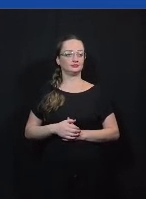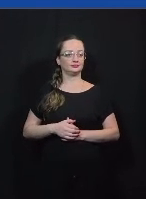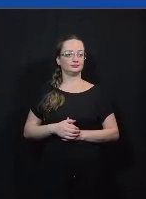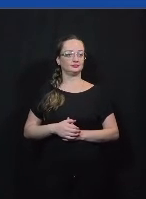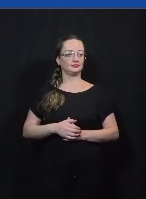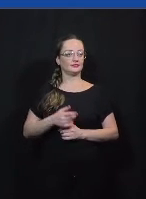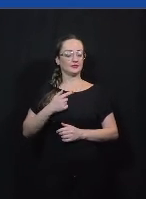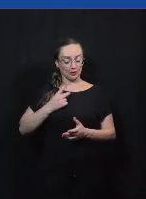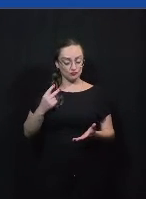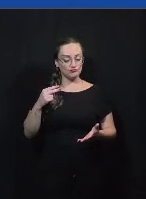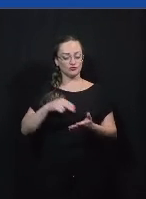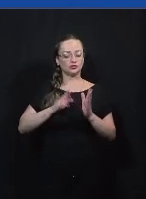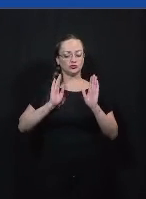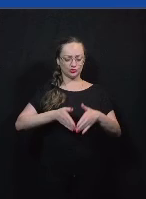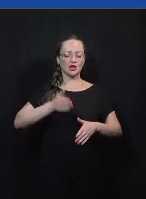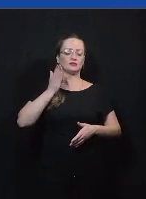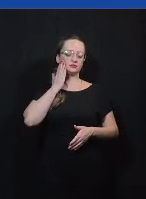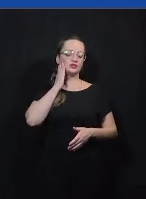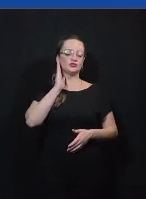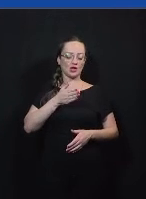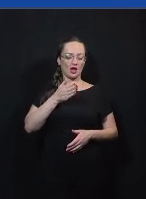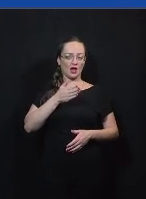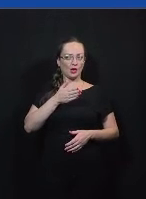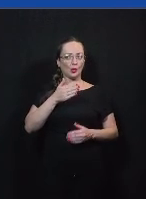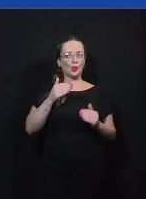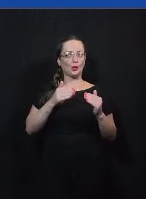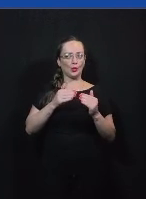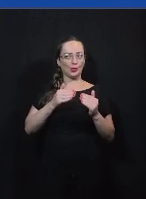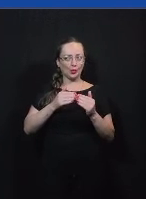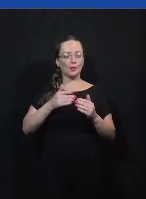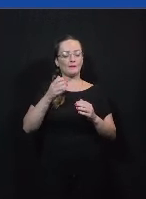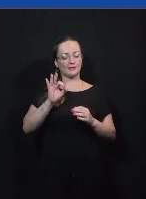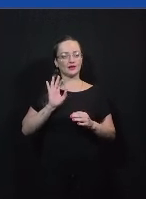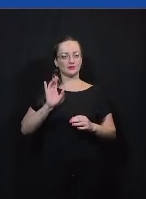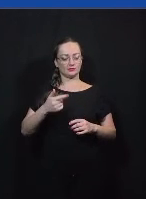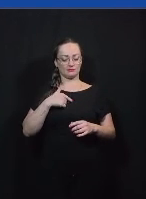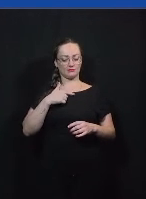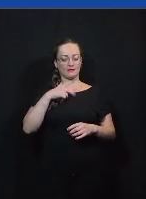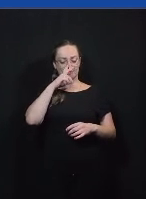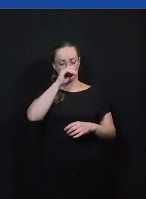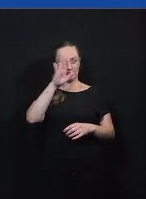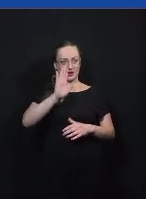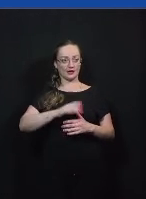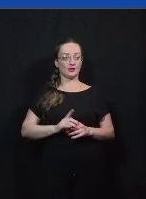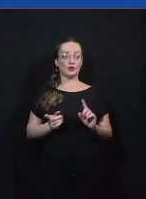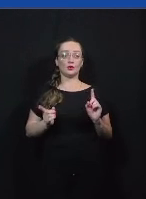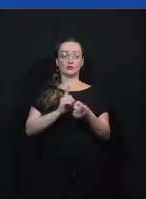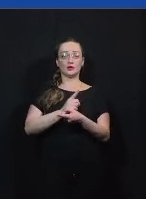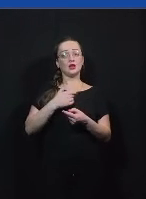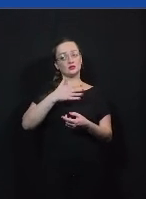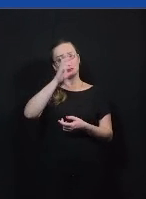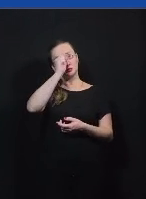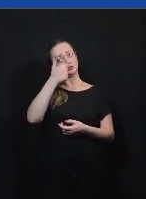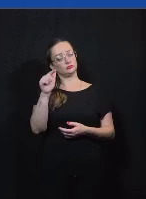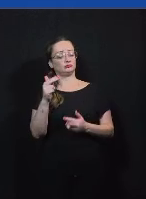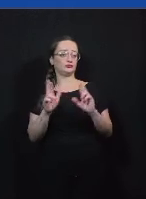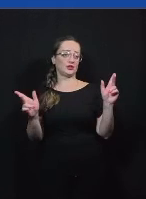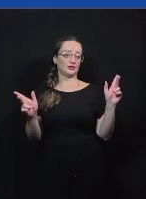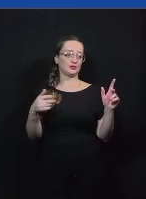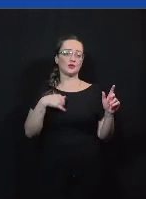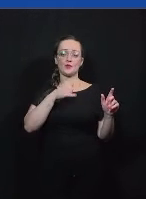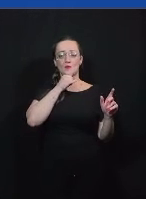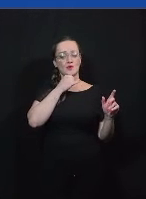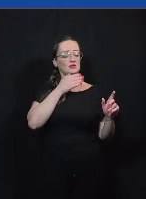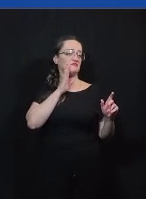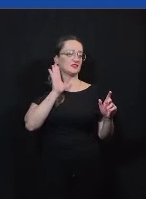reafirma o que você já sabe porque você reconhece que o seu argumento era assim o mais forte e o contrário você aprende algo que você não sabia